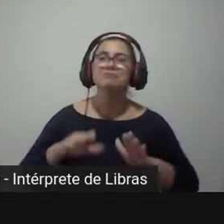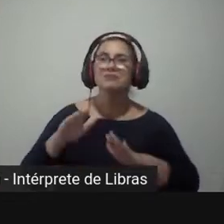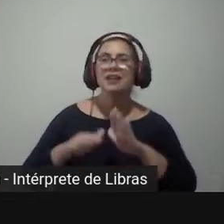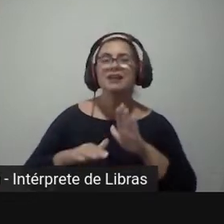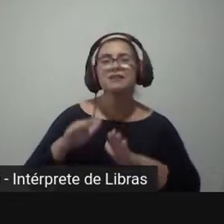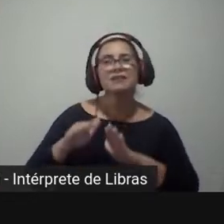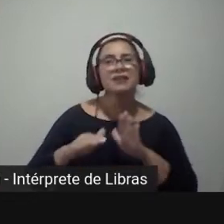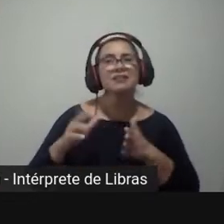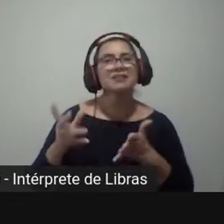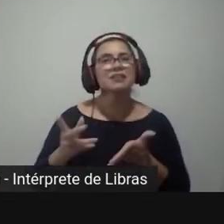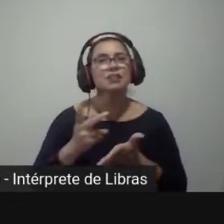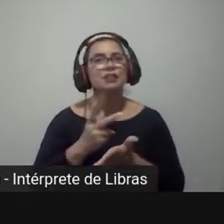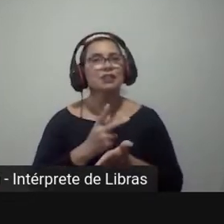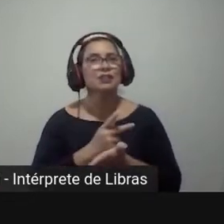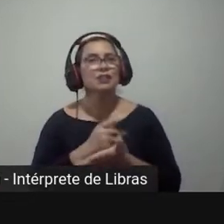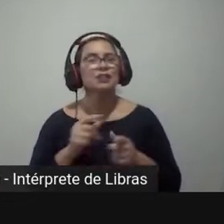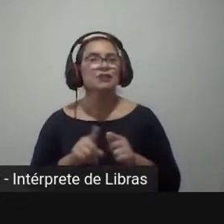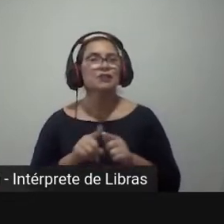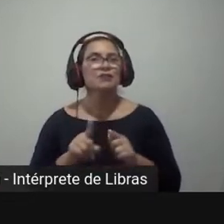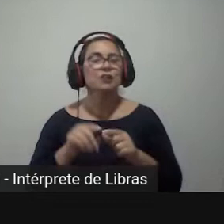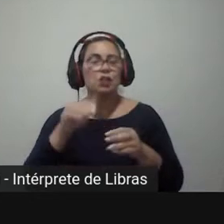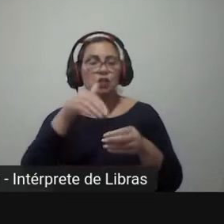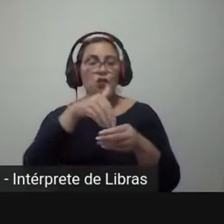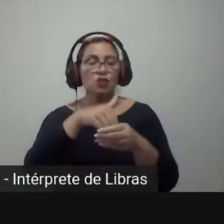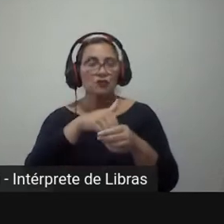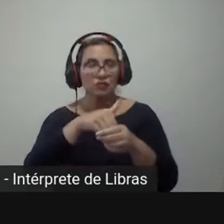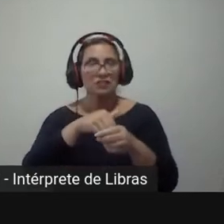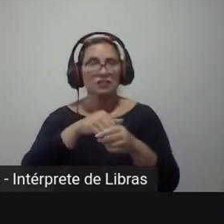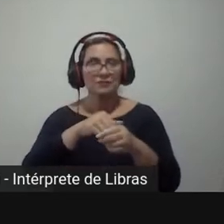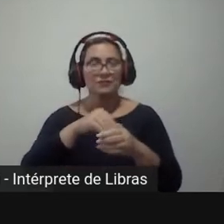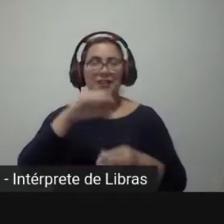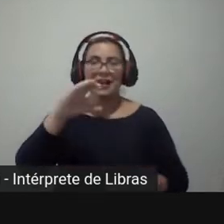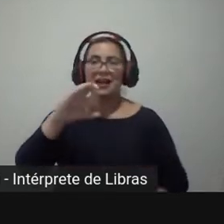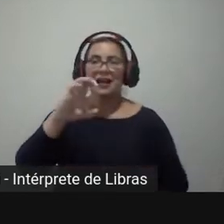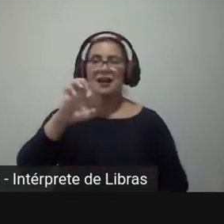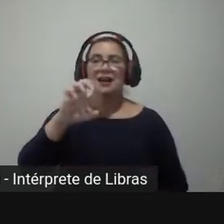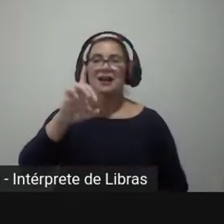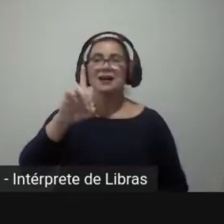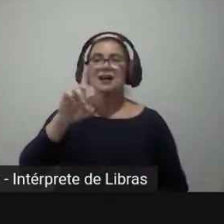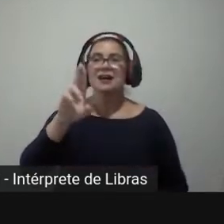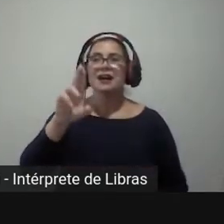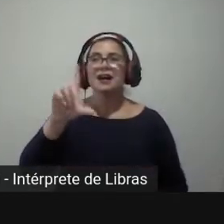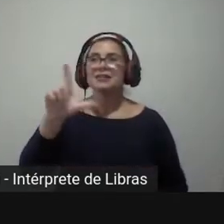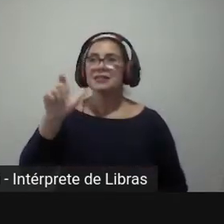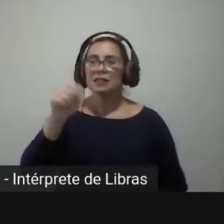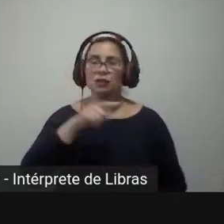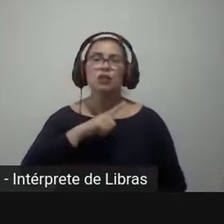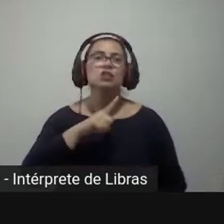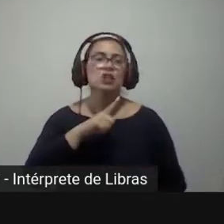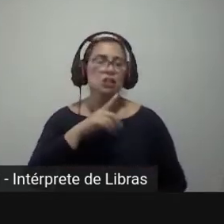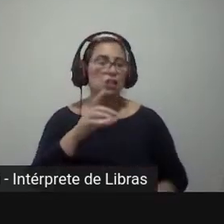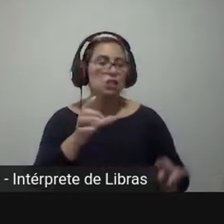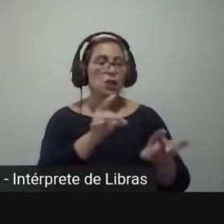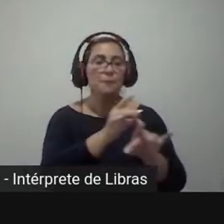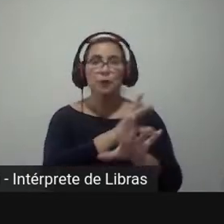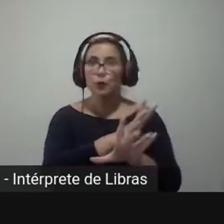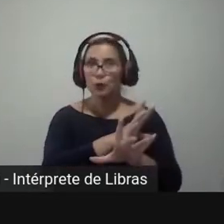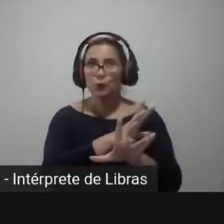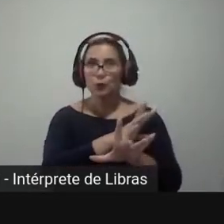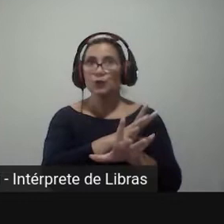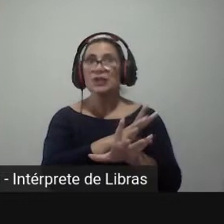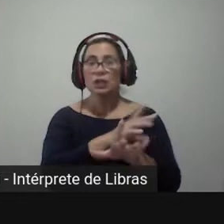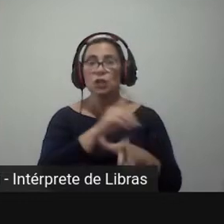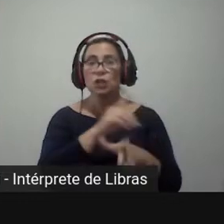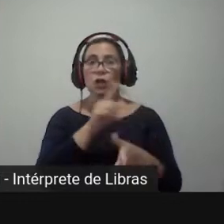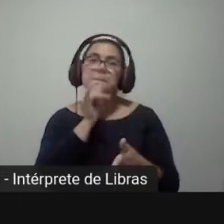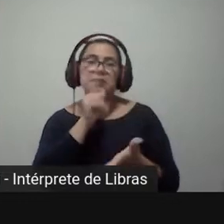cédulas eleitorais já eram pré-definidas. Você podia pegar, por exemplo, em jornais, e aí já vinha com o nome do candidato